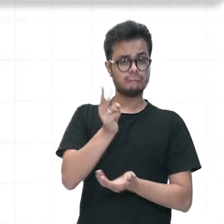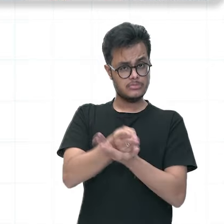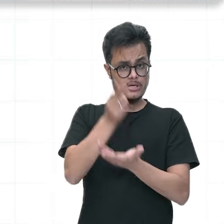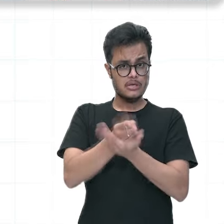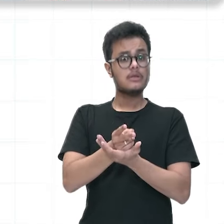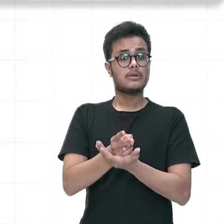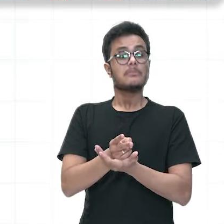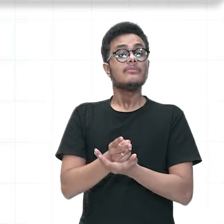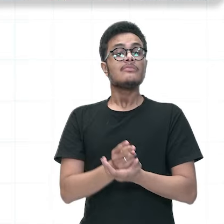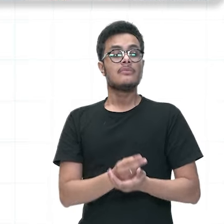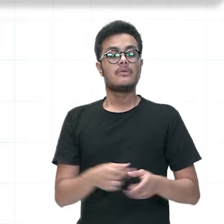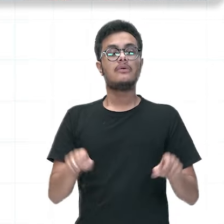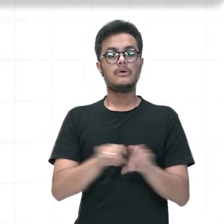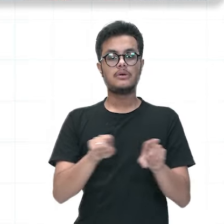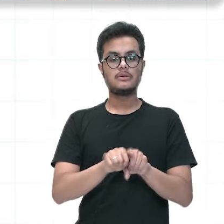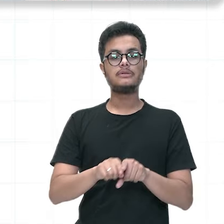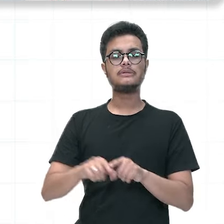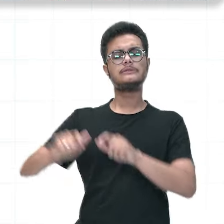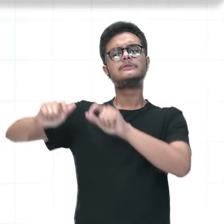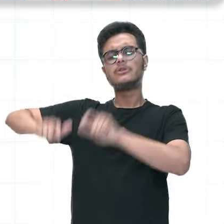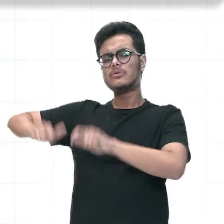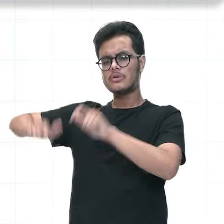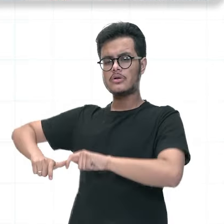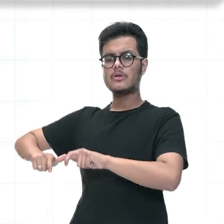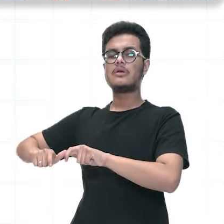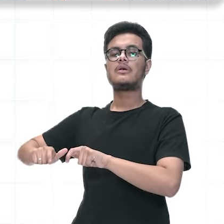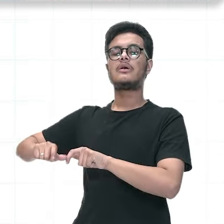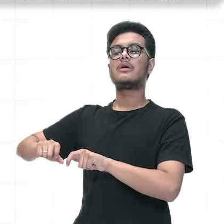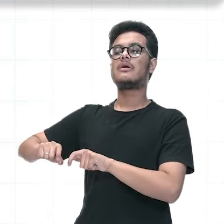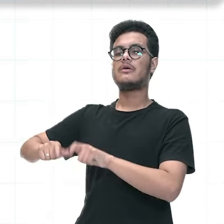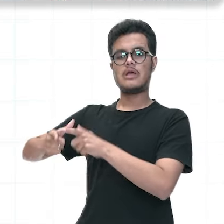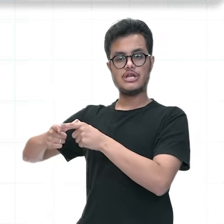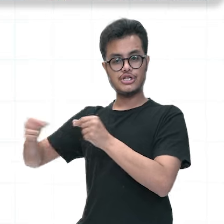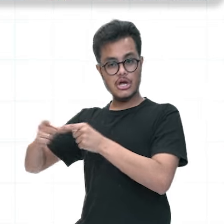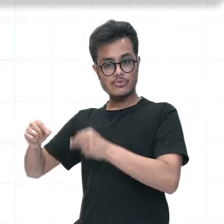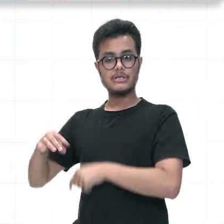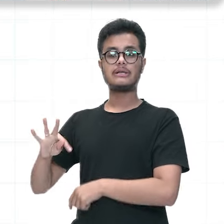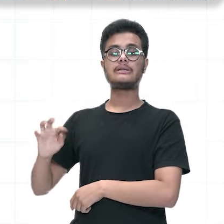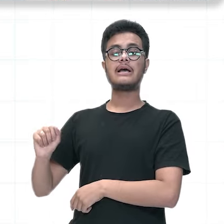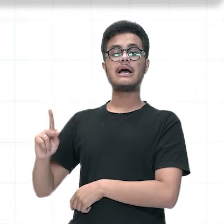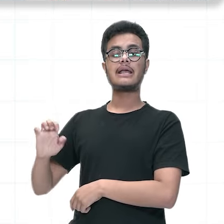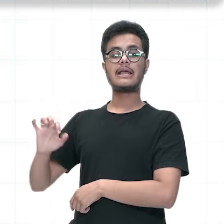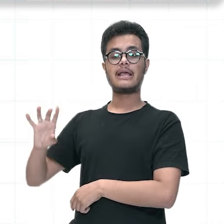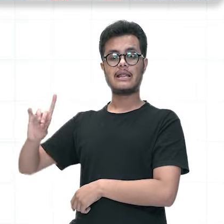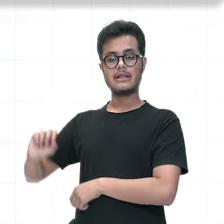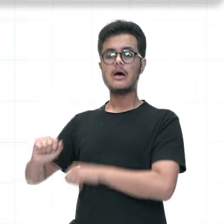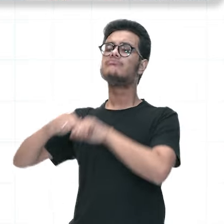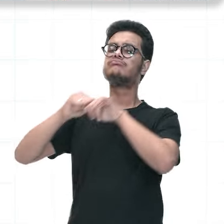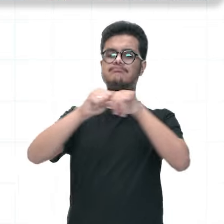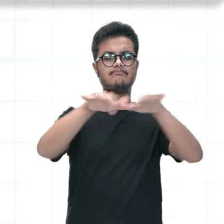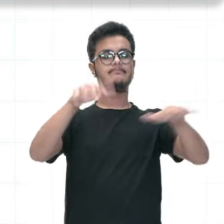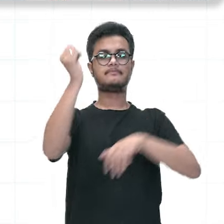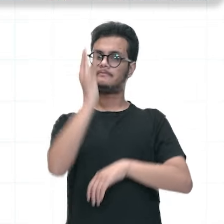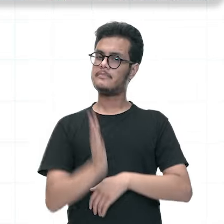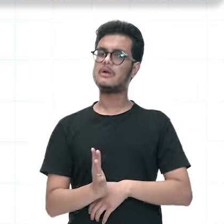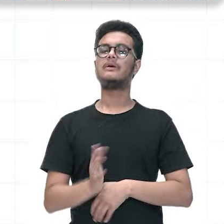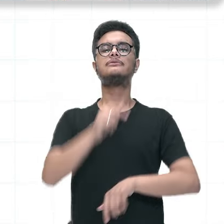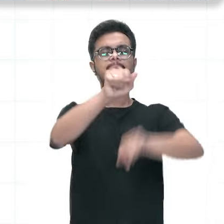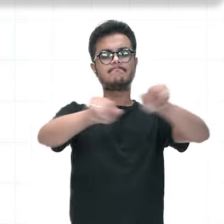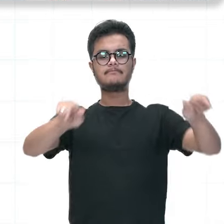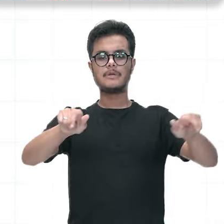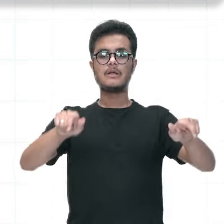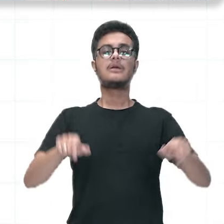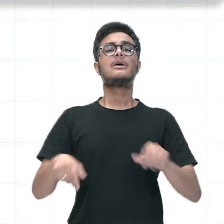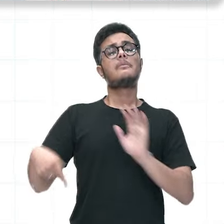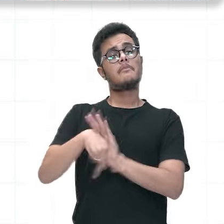produzida recentemente pelo laboratório japonês Takeda, a qual vai ser disponibilizada a toda a população